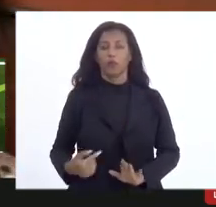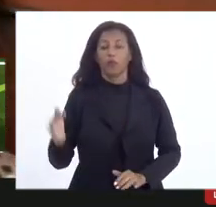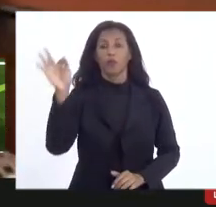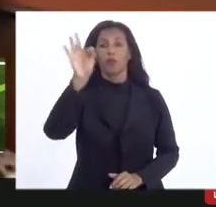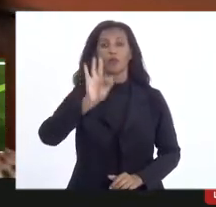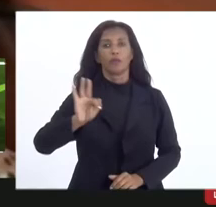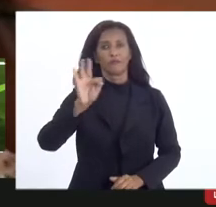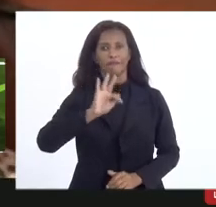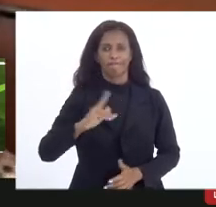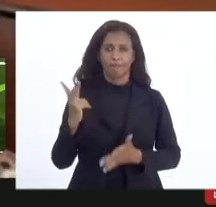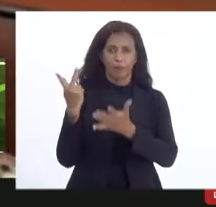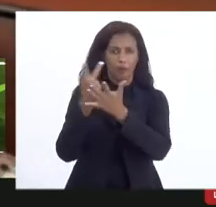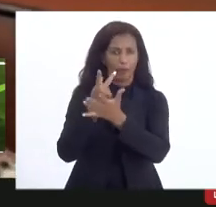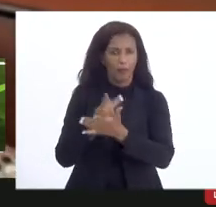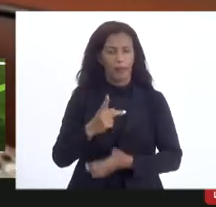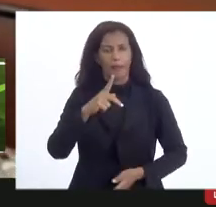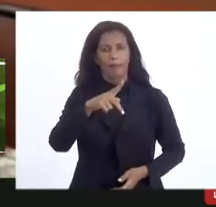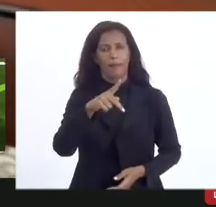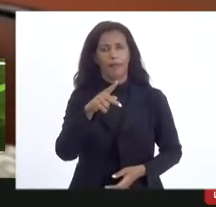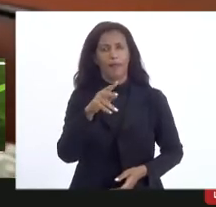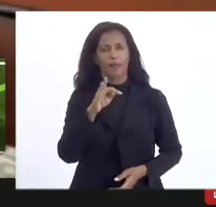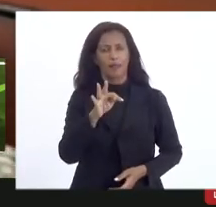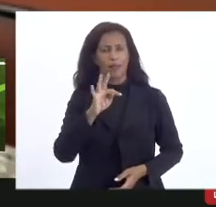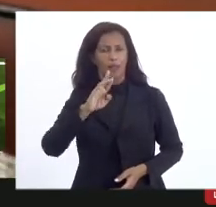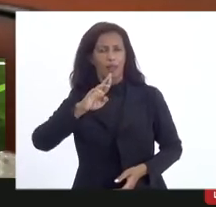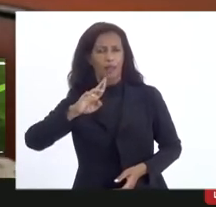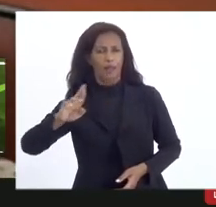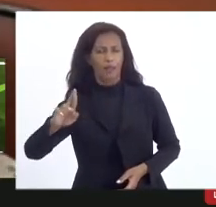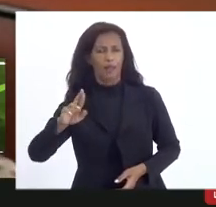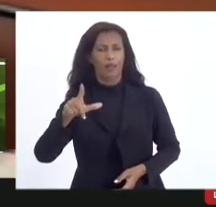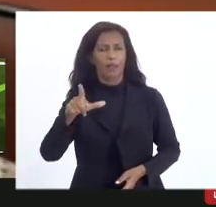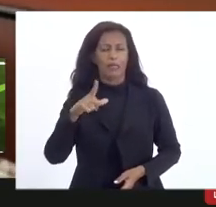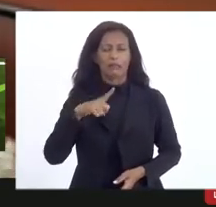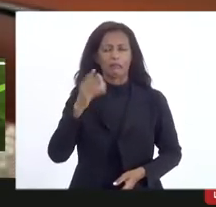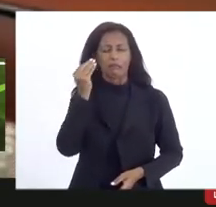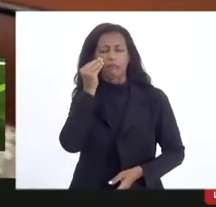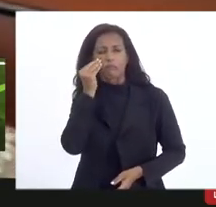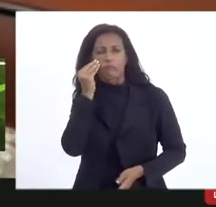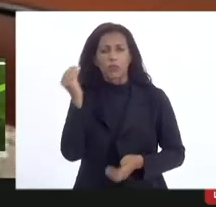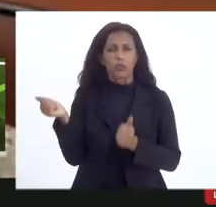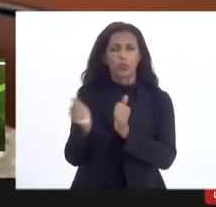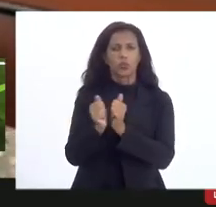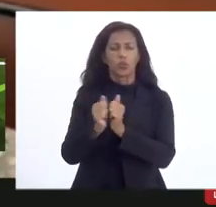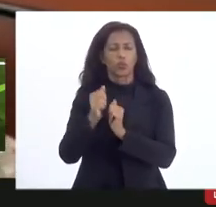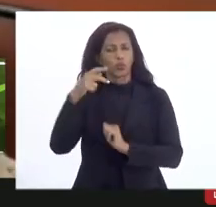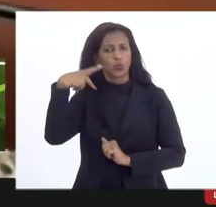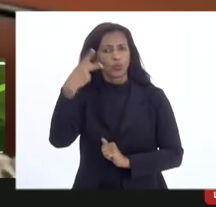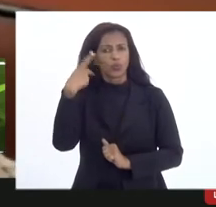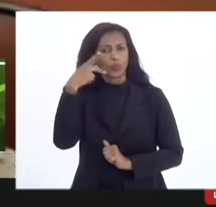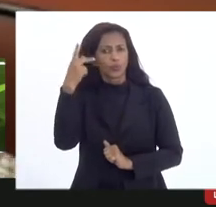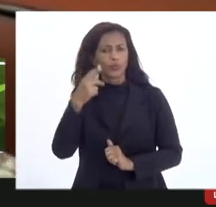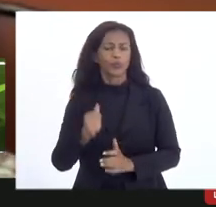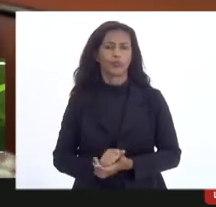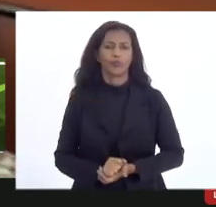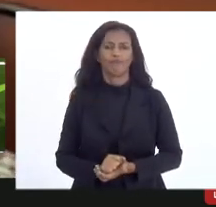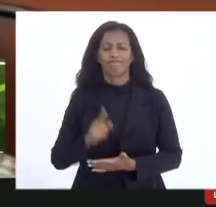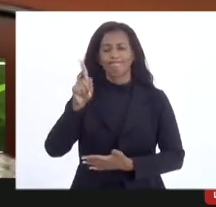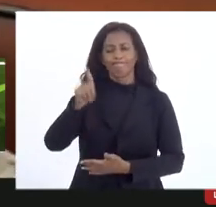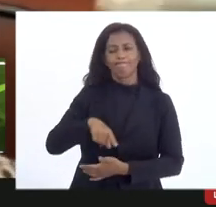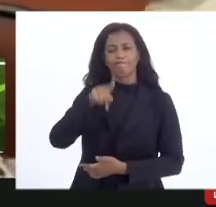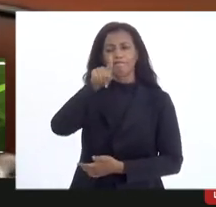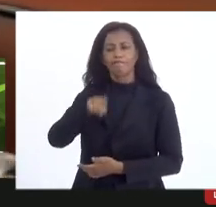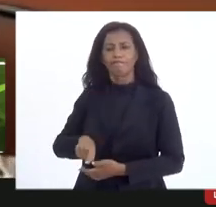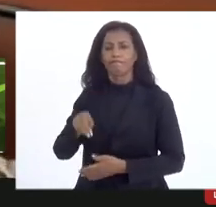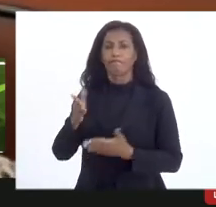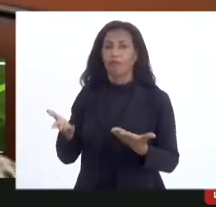que é um absurdo e a PTR tentou junto com os parlamentares sustar essa portaria